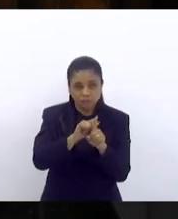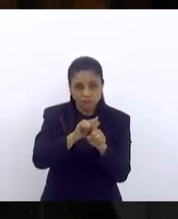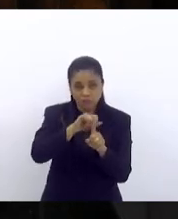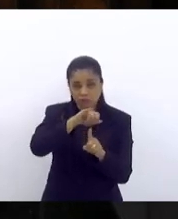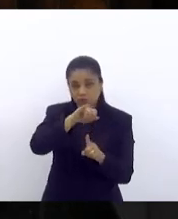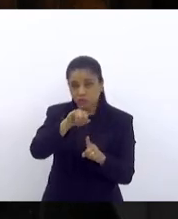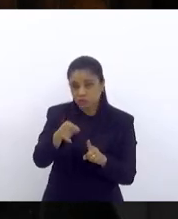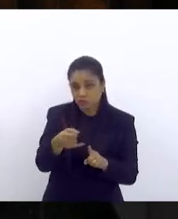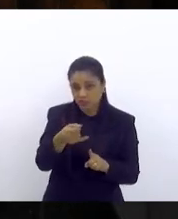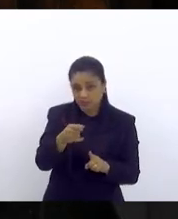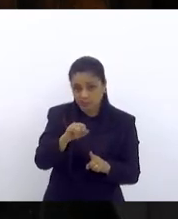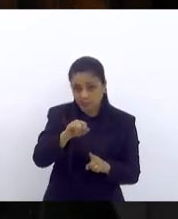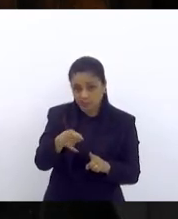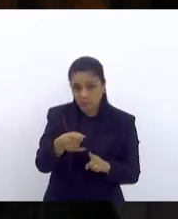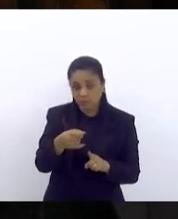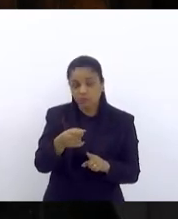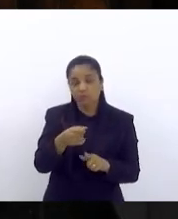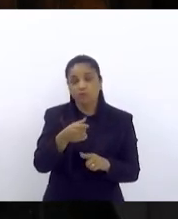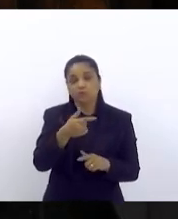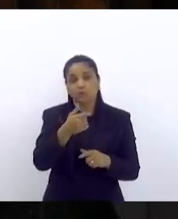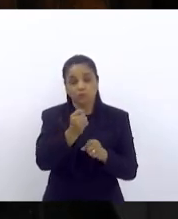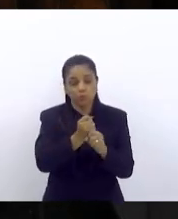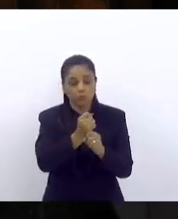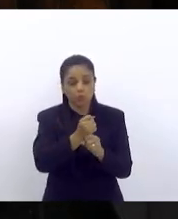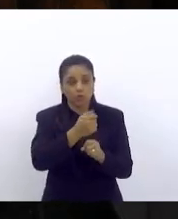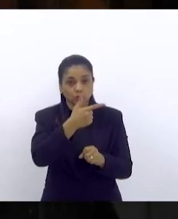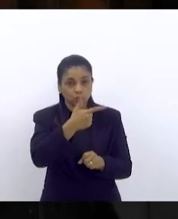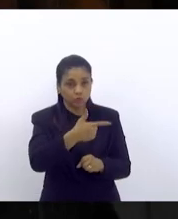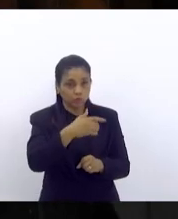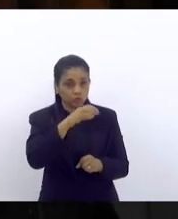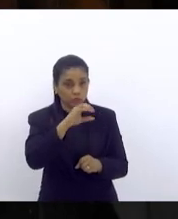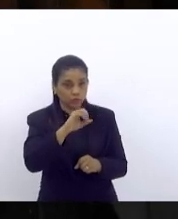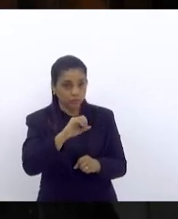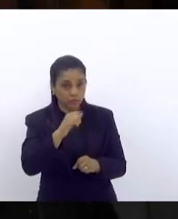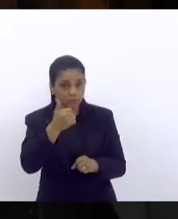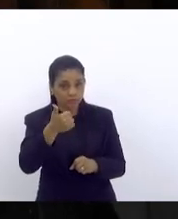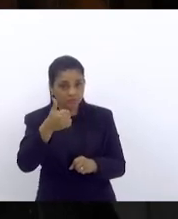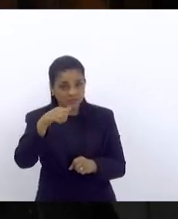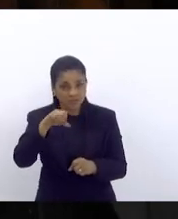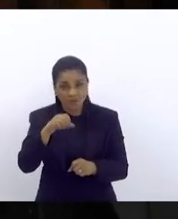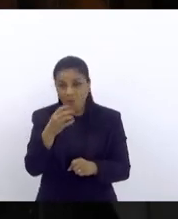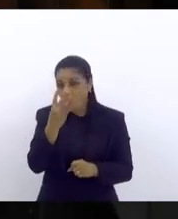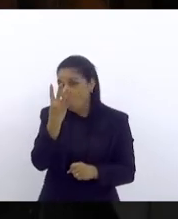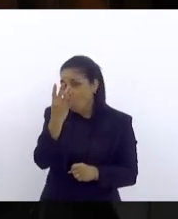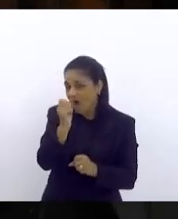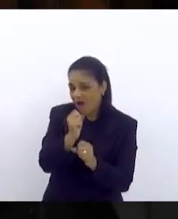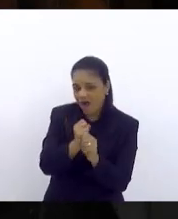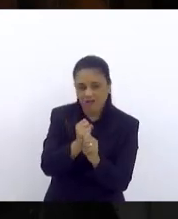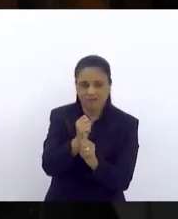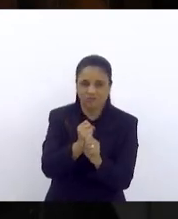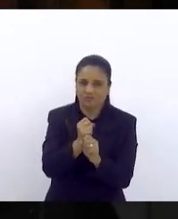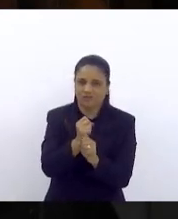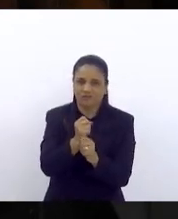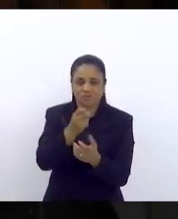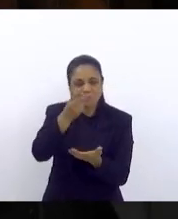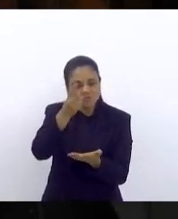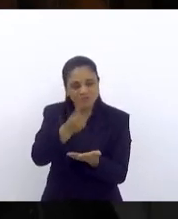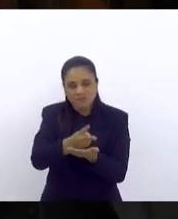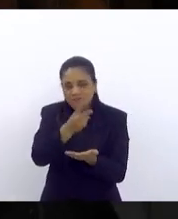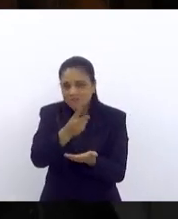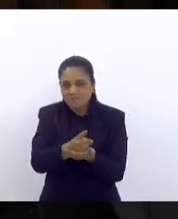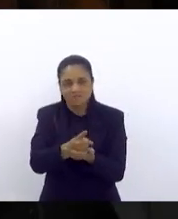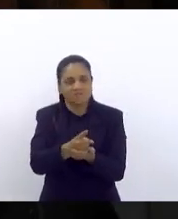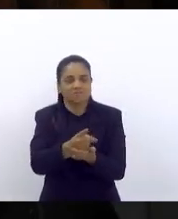2019 quatro anos já se foram e o salário mínimo do